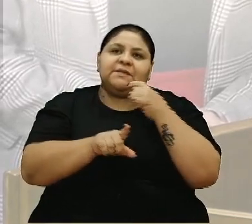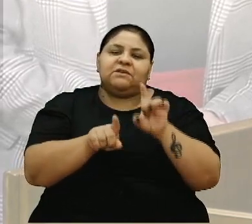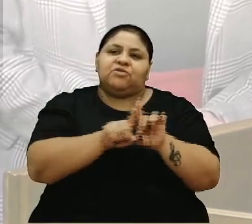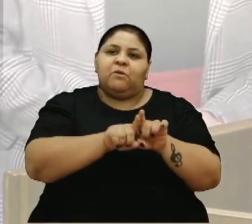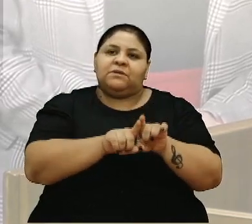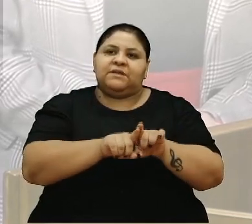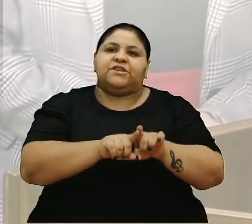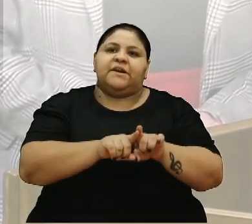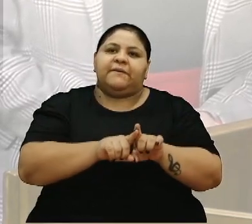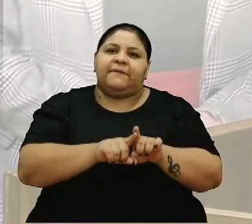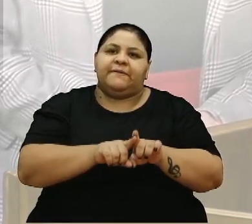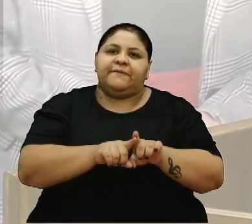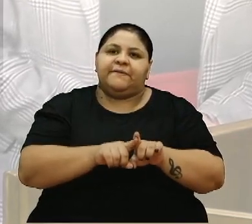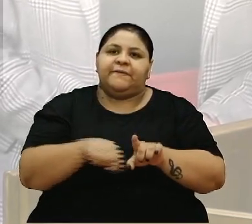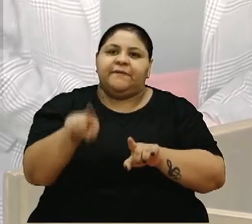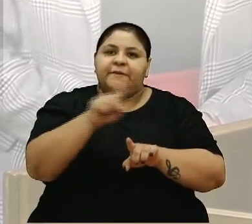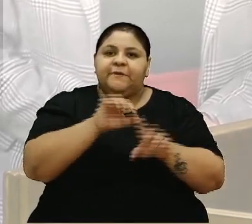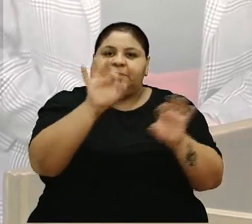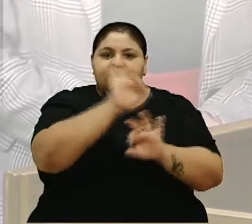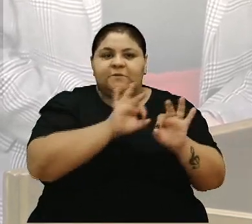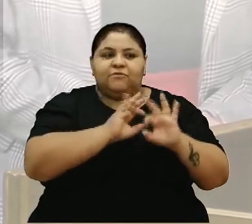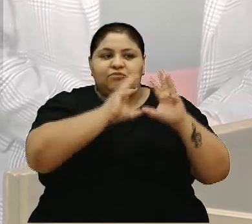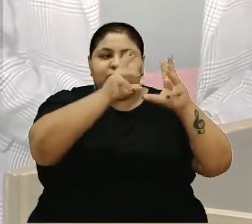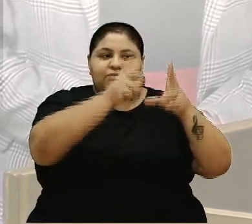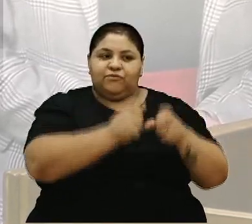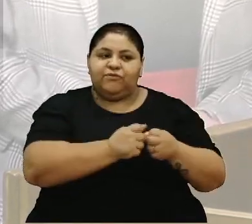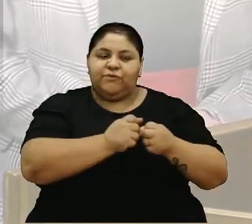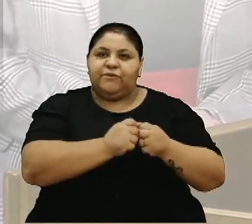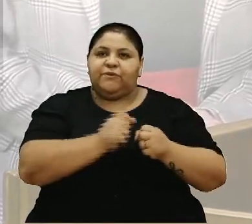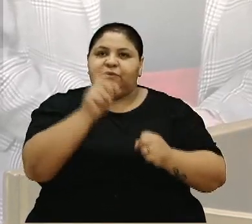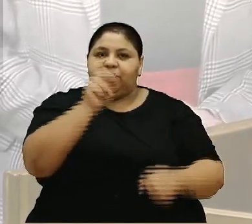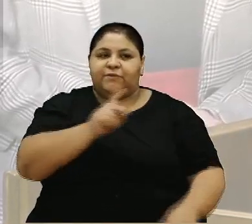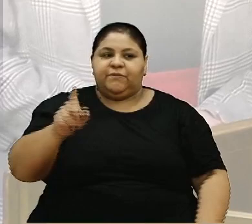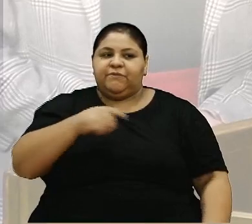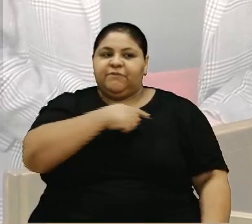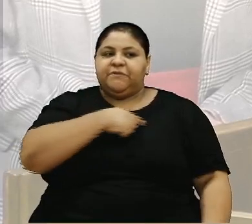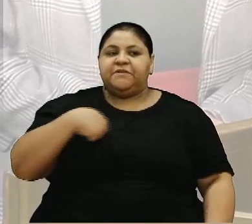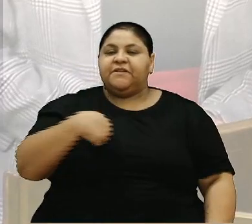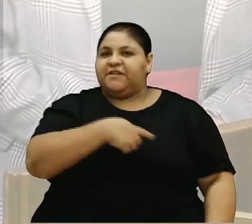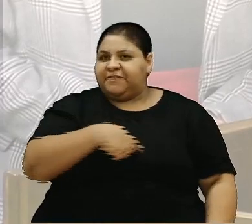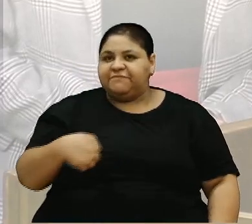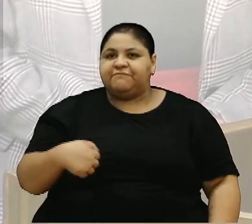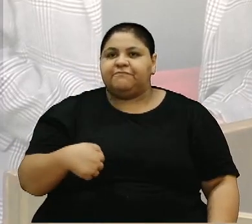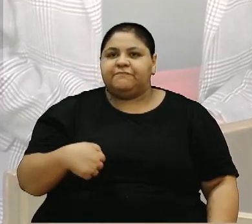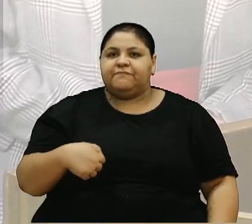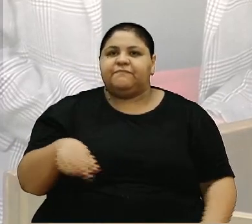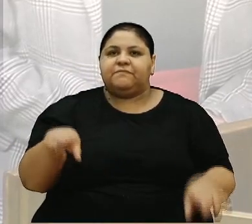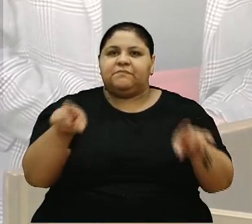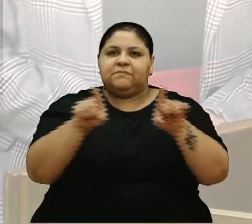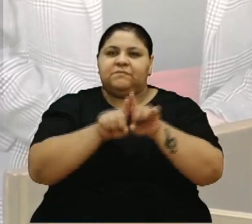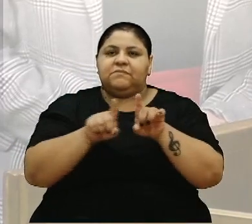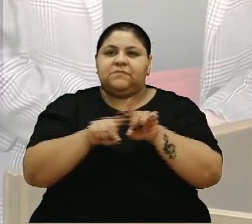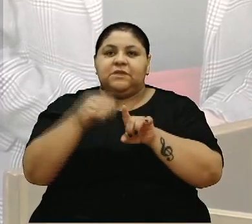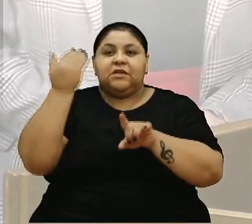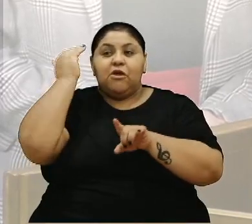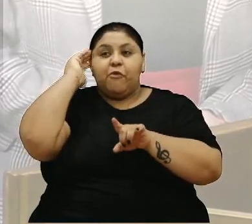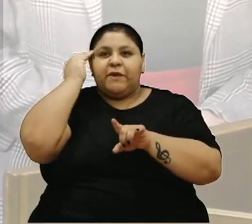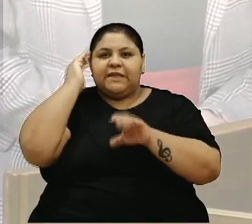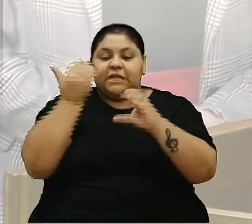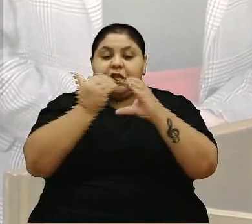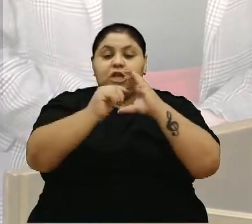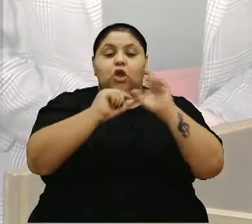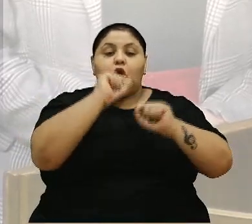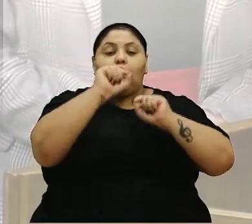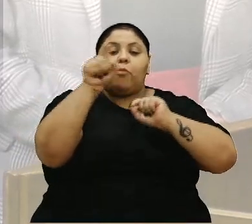que a gente consegue, a gente vai acertando com todo mundo. O professor Zanquim me chamou um dia no gabinete dele também para conversar, para entender os repasses, como é que